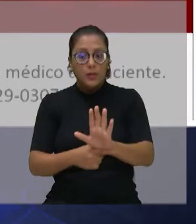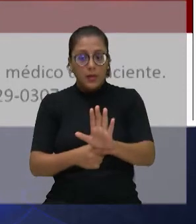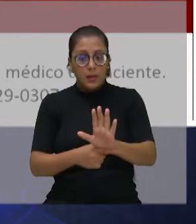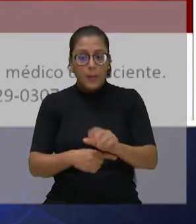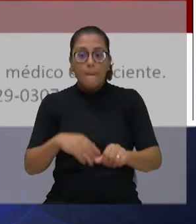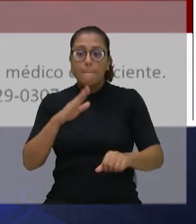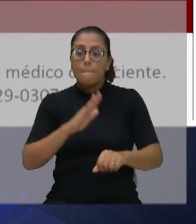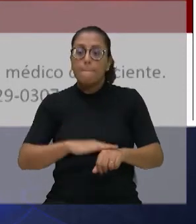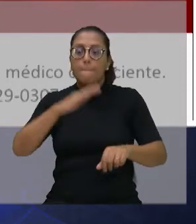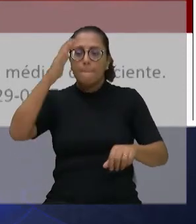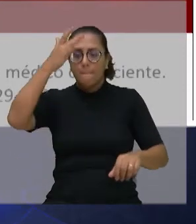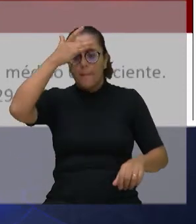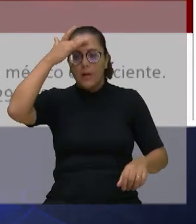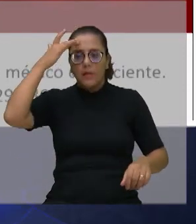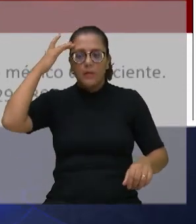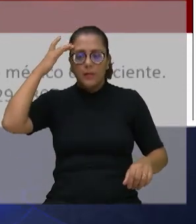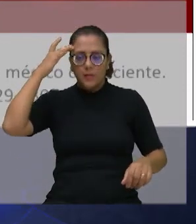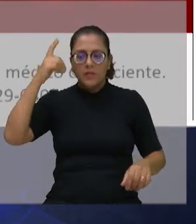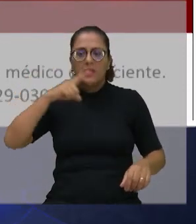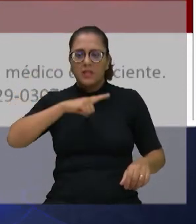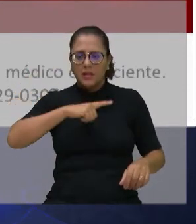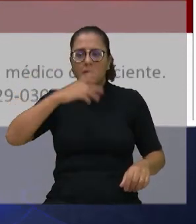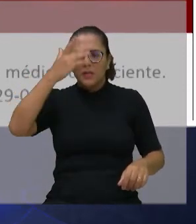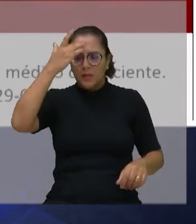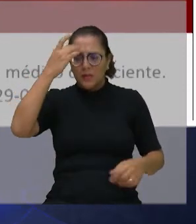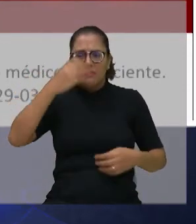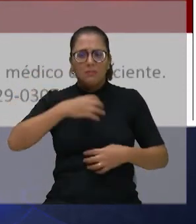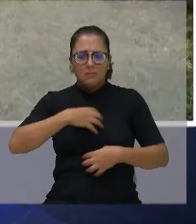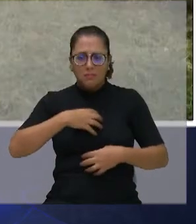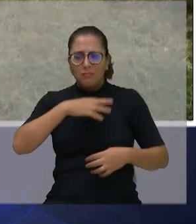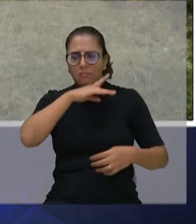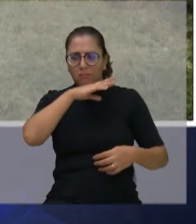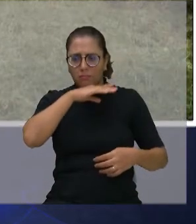porque tem muitas pessoas sequeladas com o Covid.